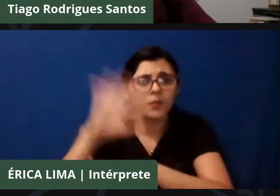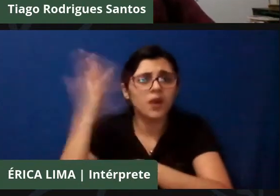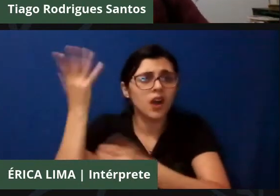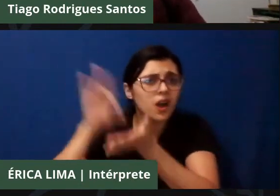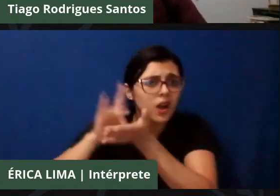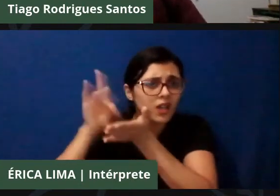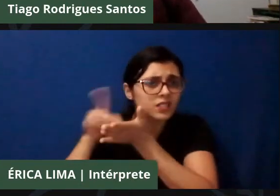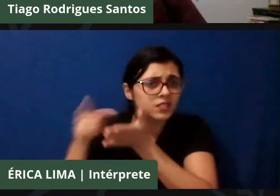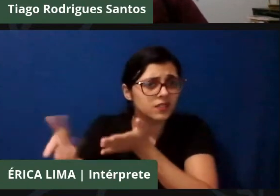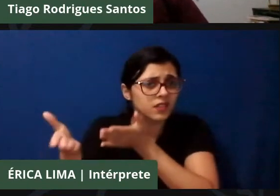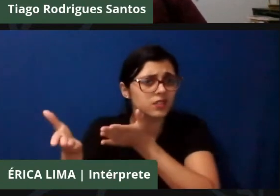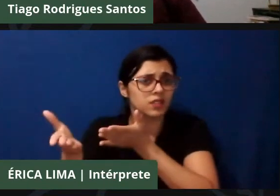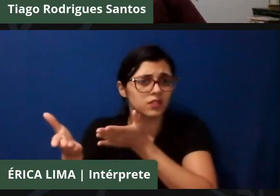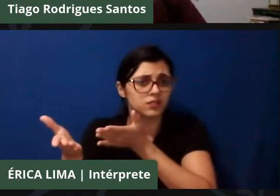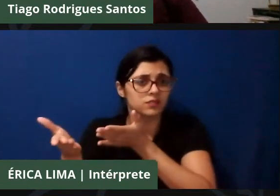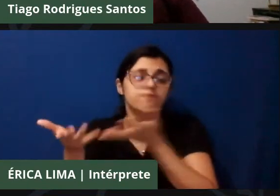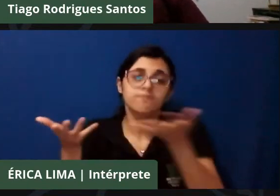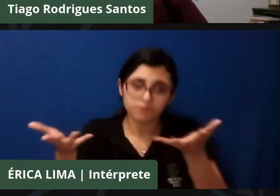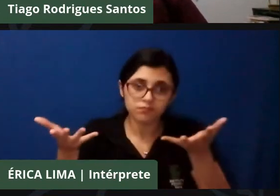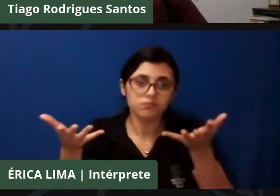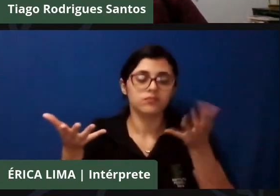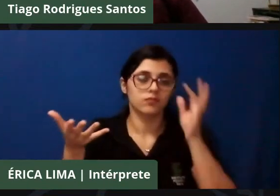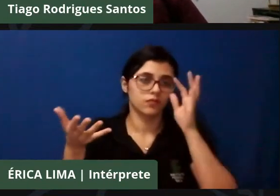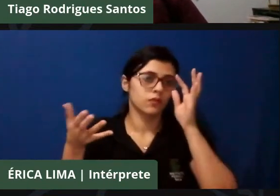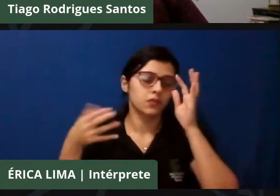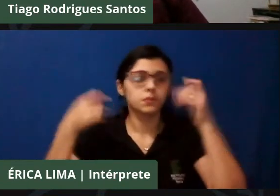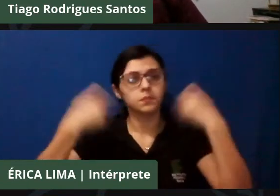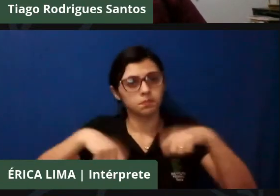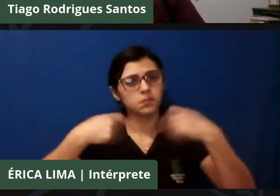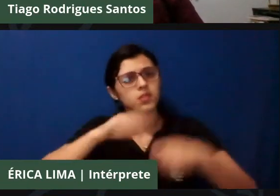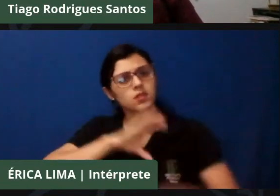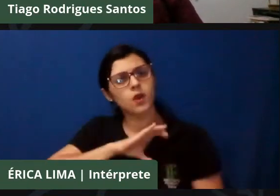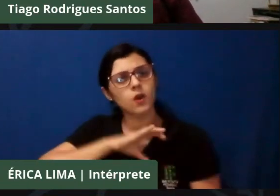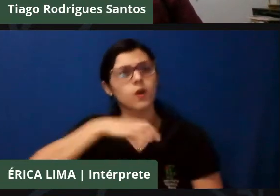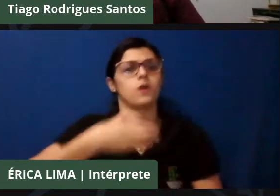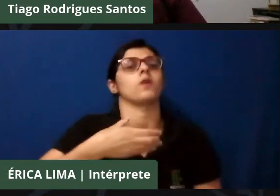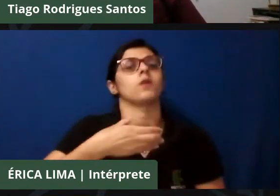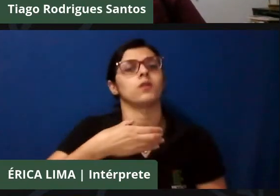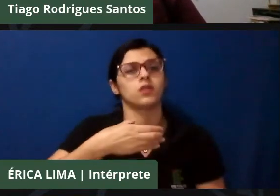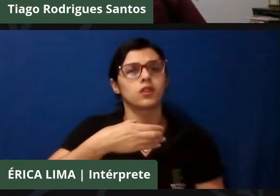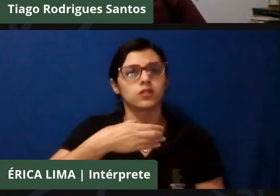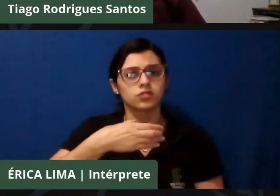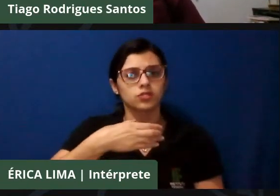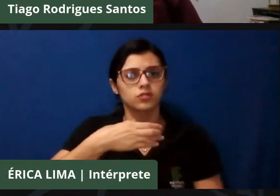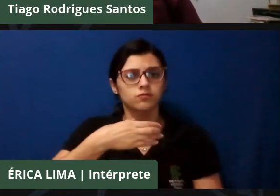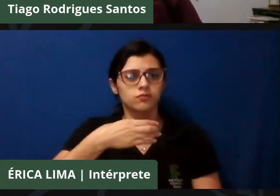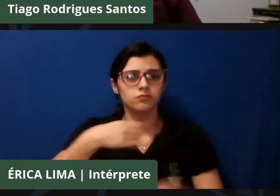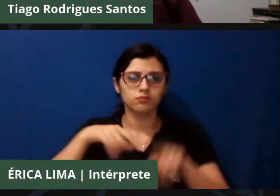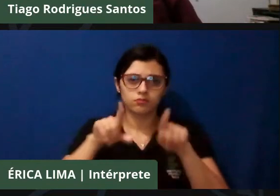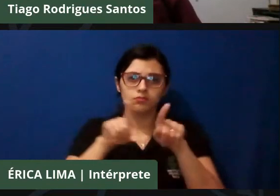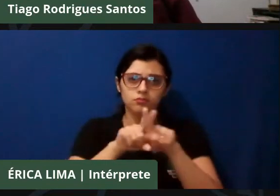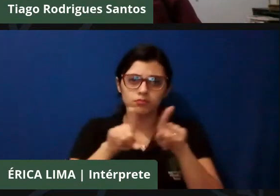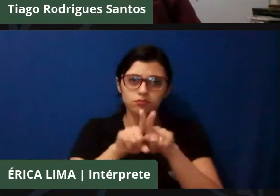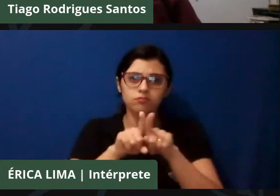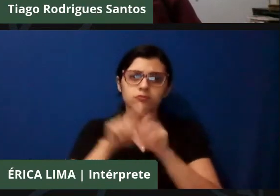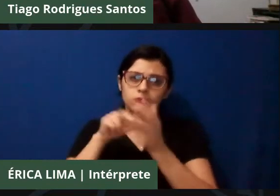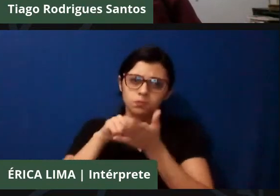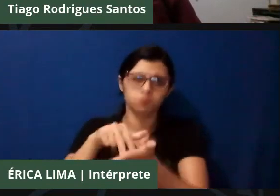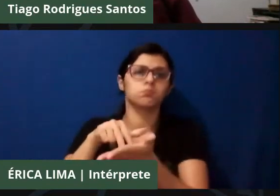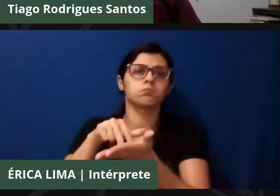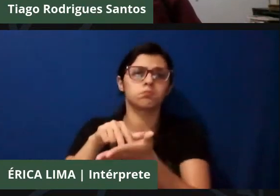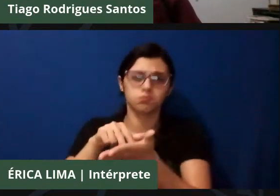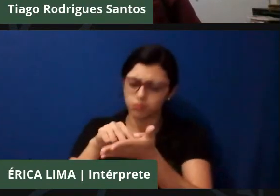com a situação real, né? Então, é preciso muita coragem e